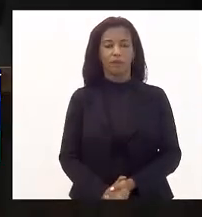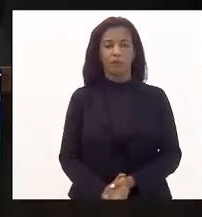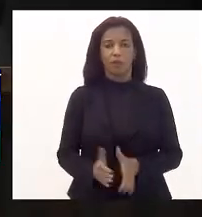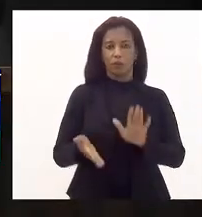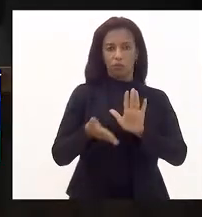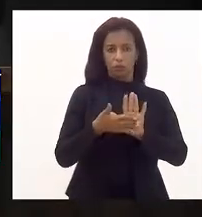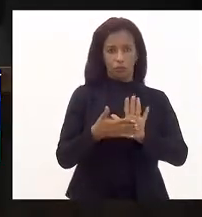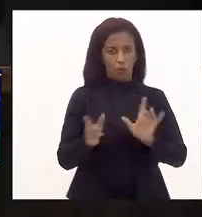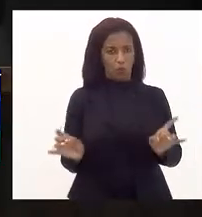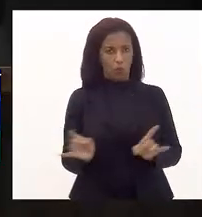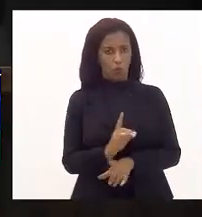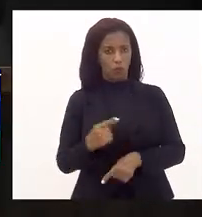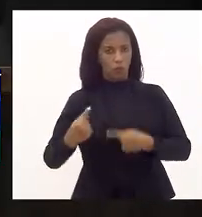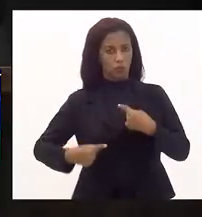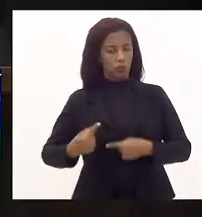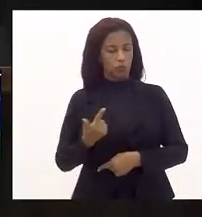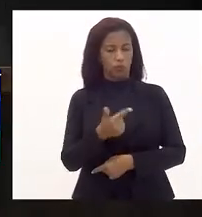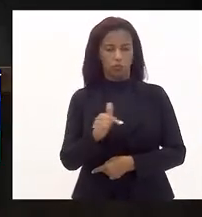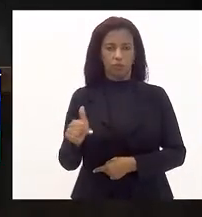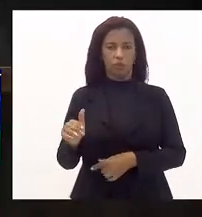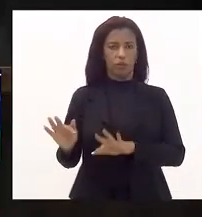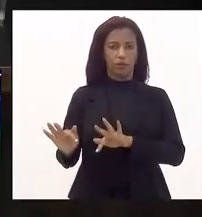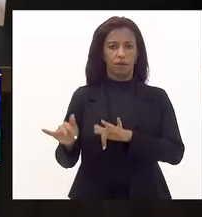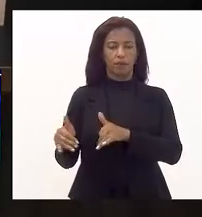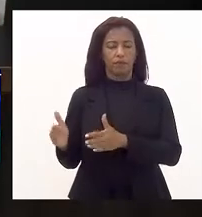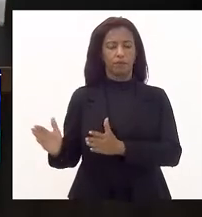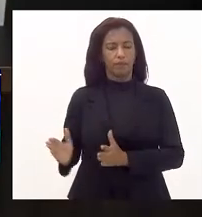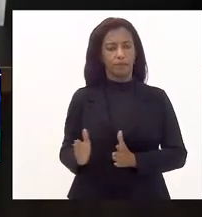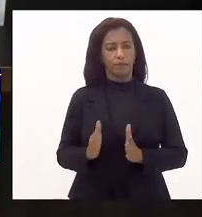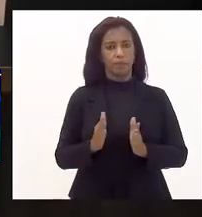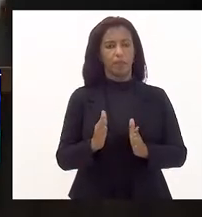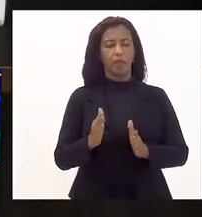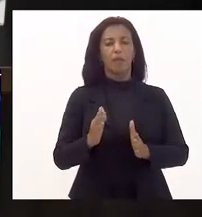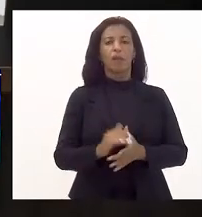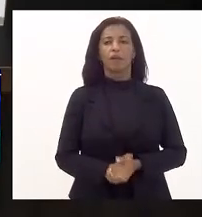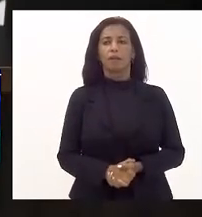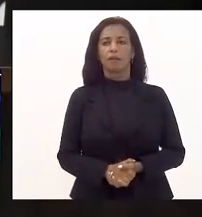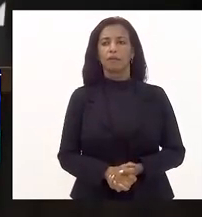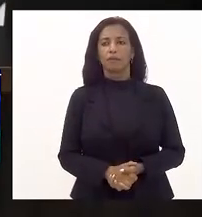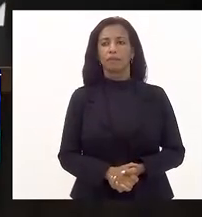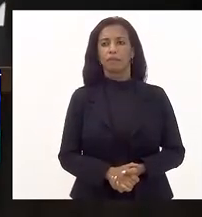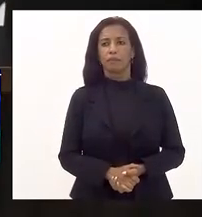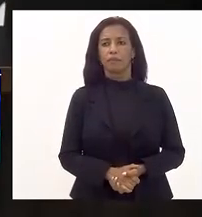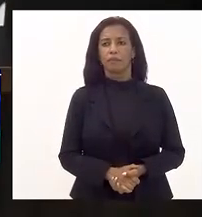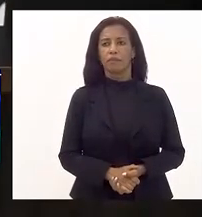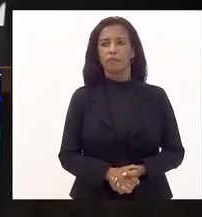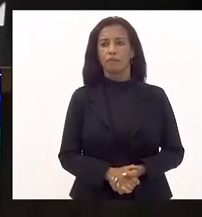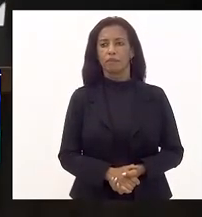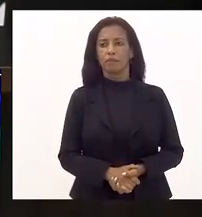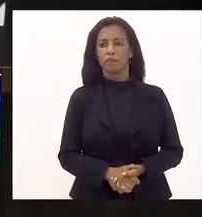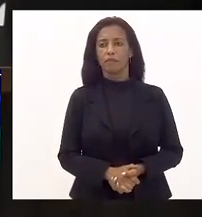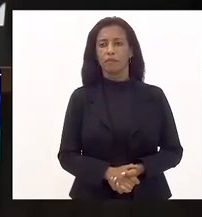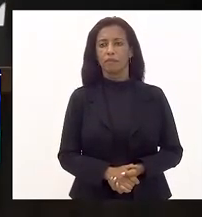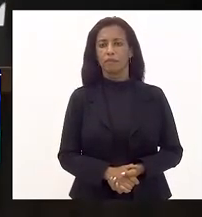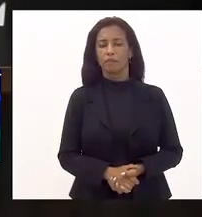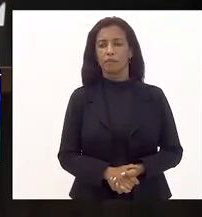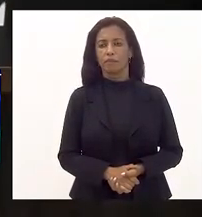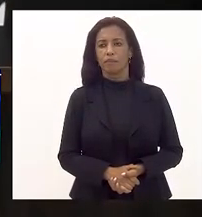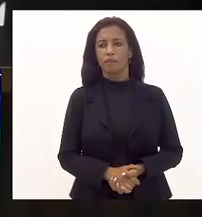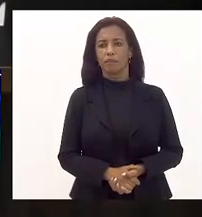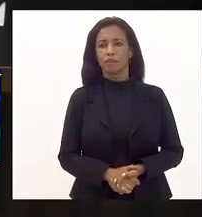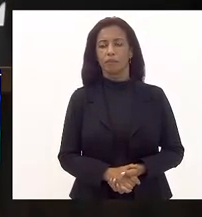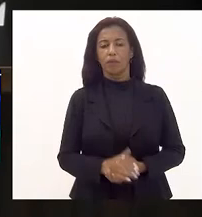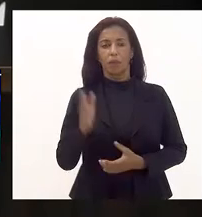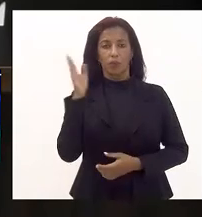emitidos em discussão, não havendo o que queira discutir, encerrada a discussão, em votação, os senhores que aprovam, permaneçam como estão, aprovado, vai a autógrafo.